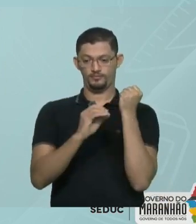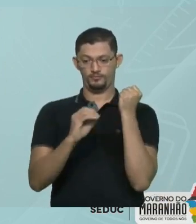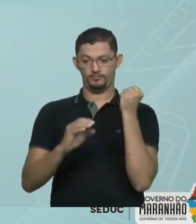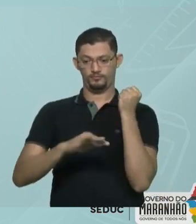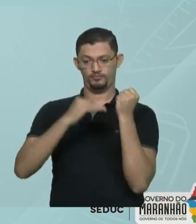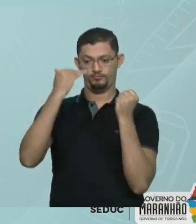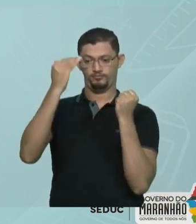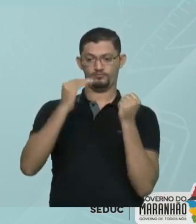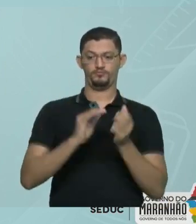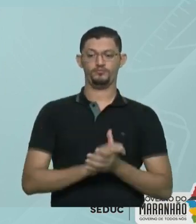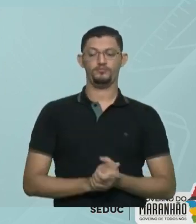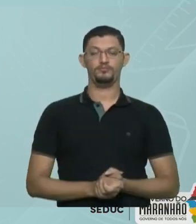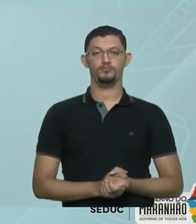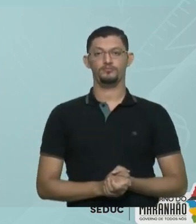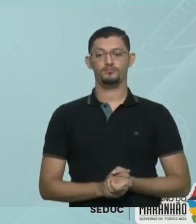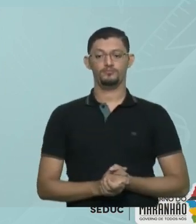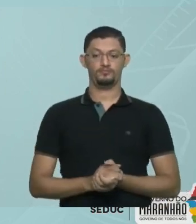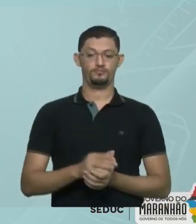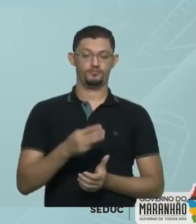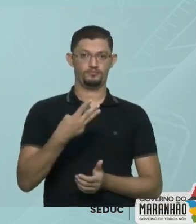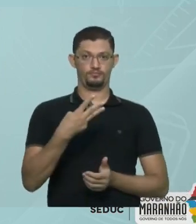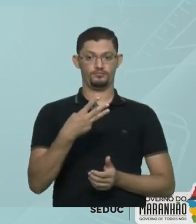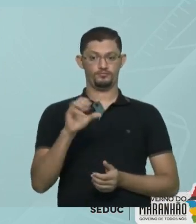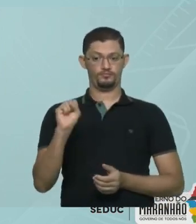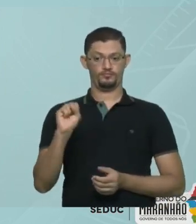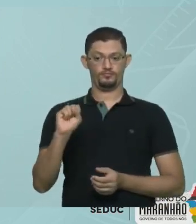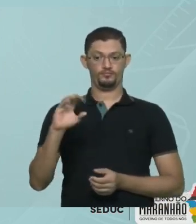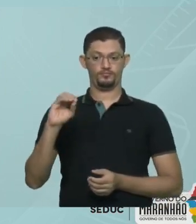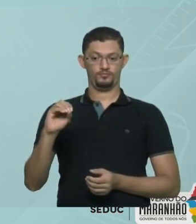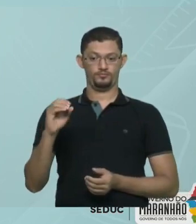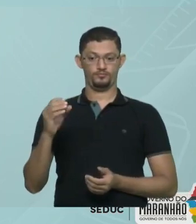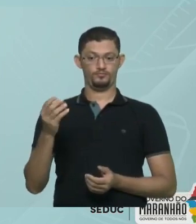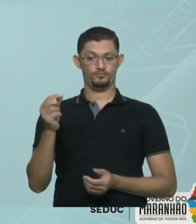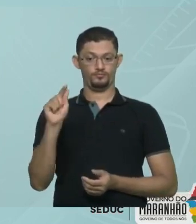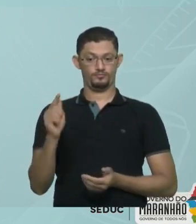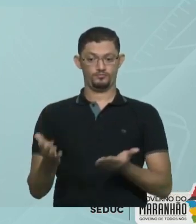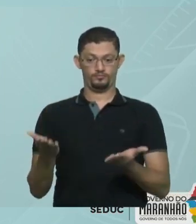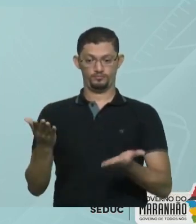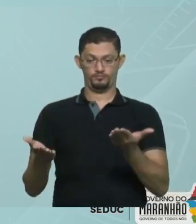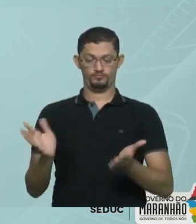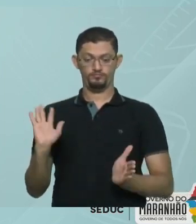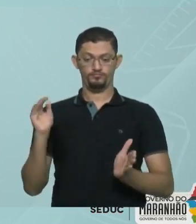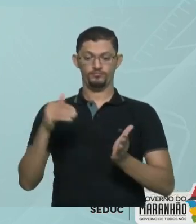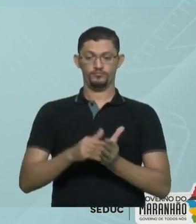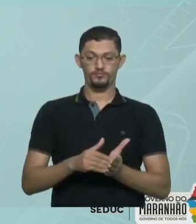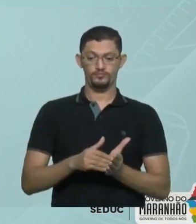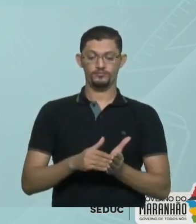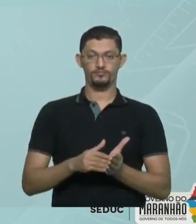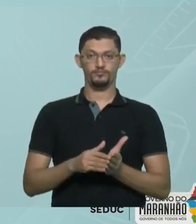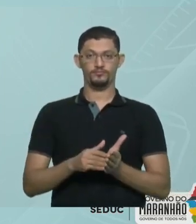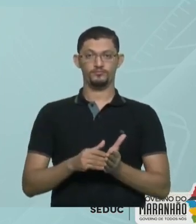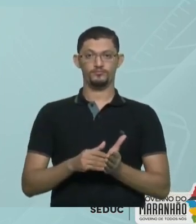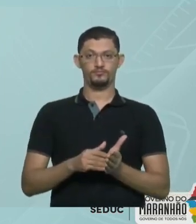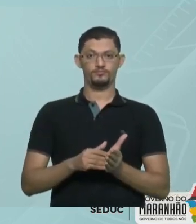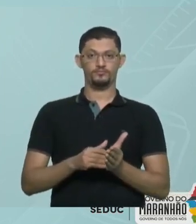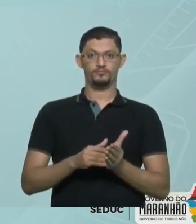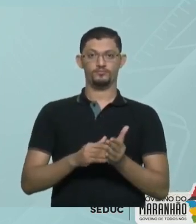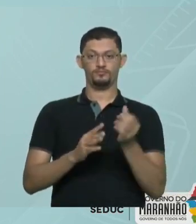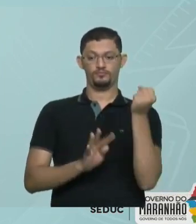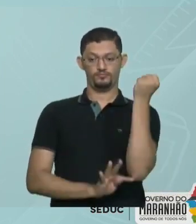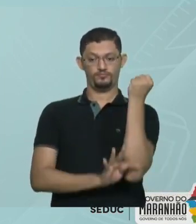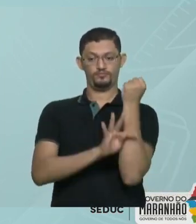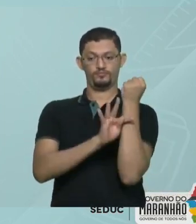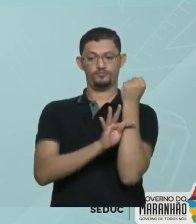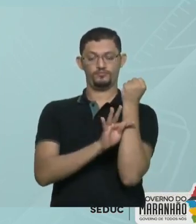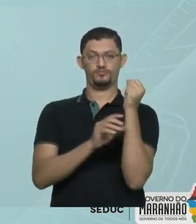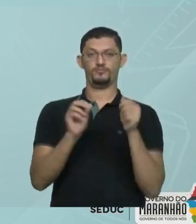Celsius Os 380 gramas Que haviam sido O limite Quando você aumenta Para 440 graus